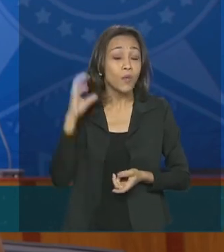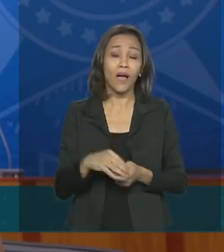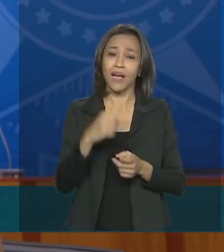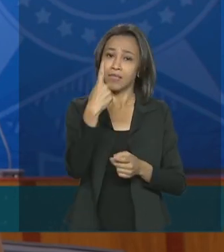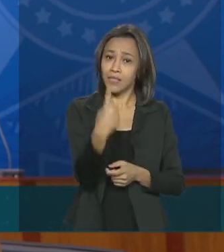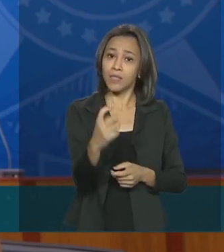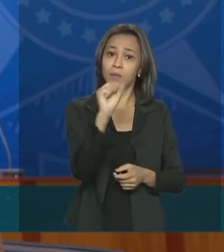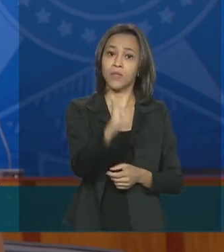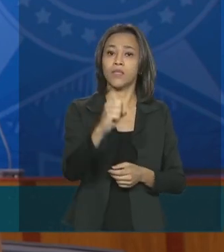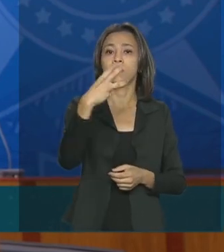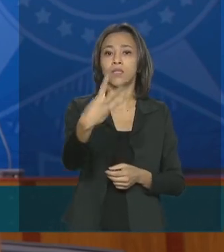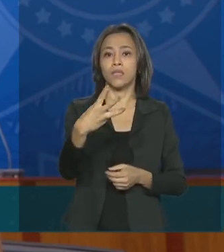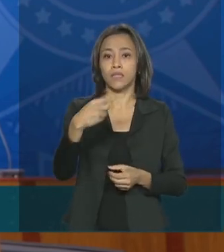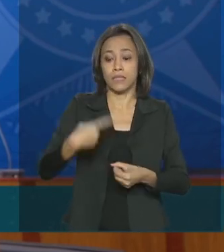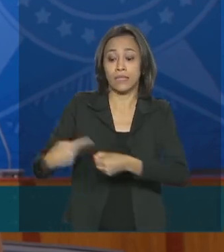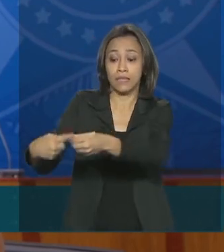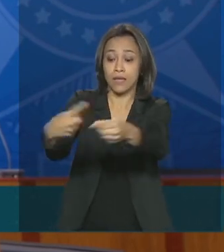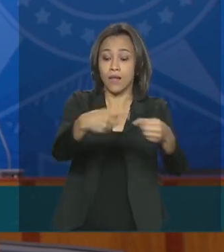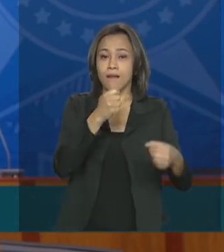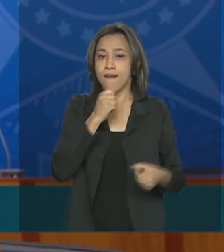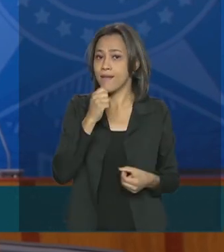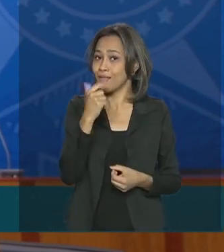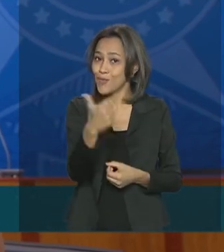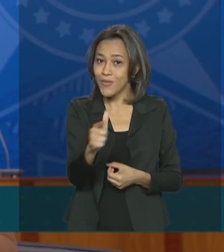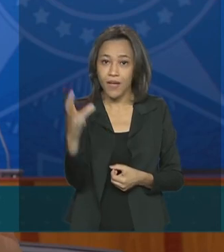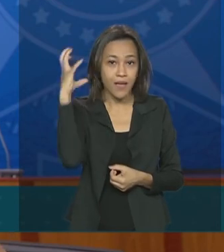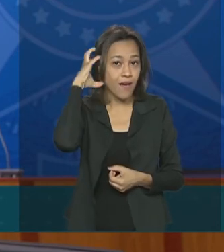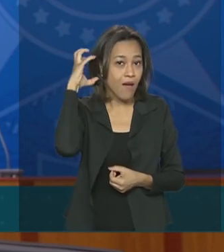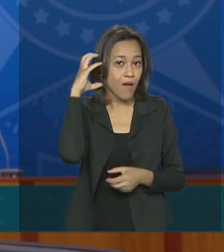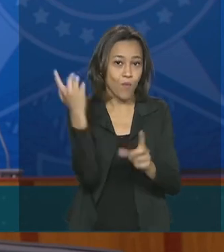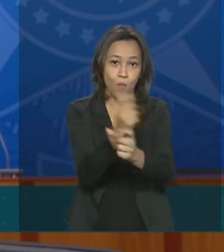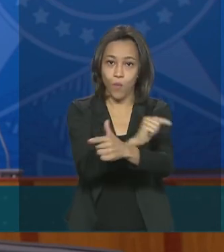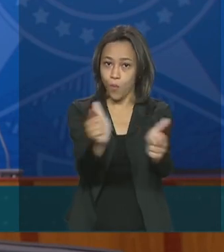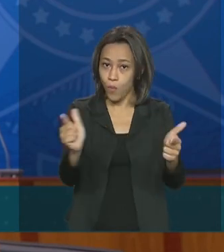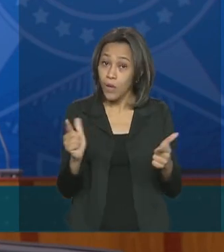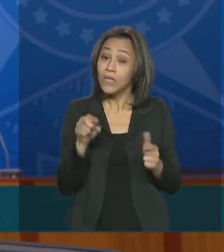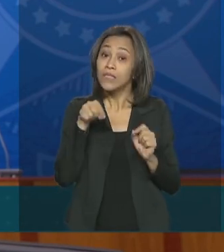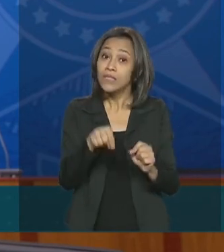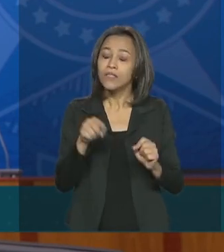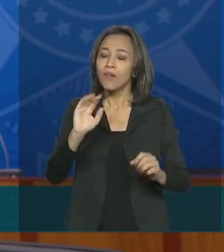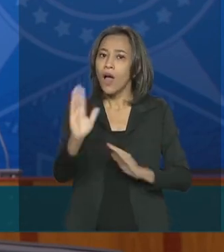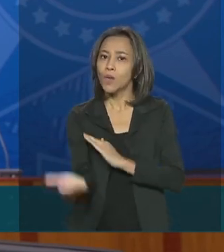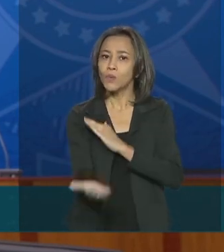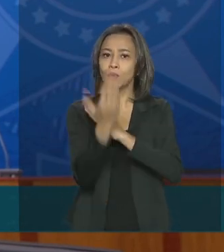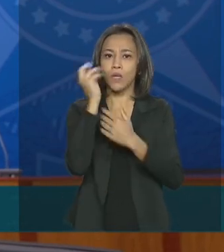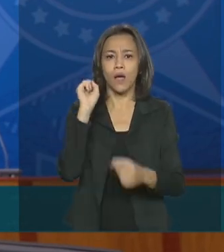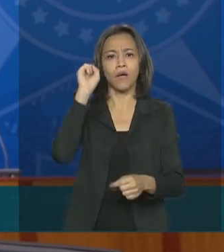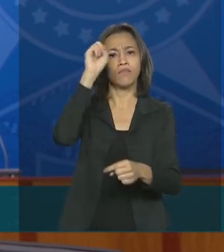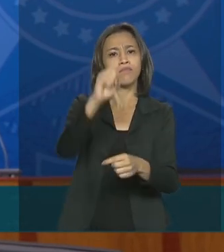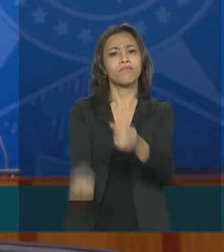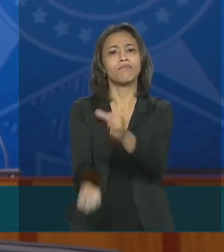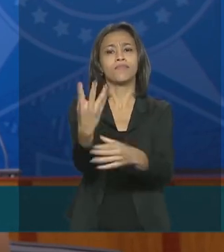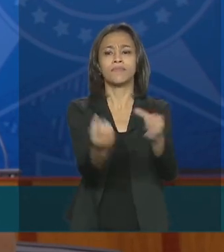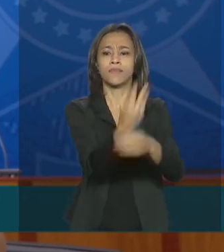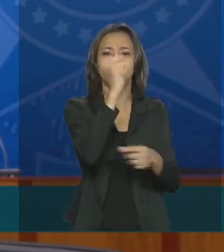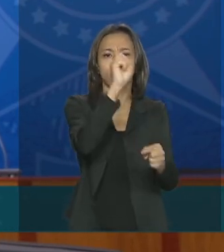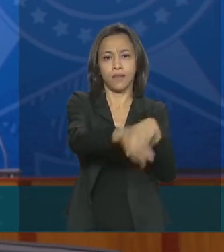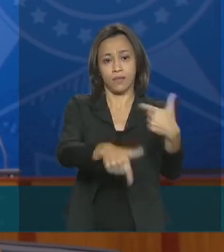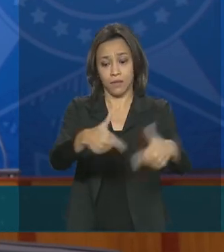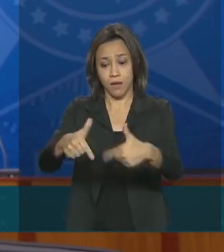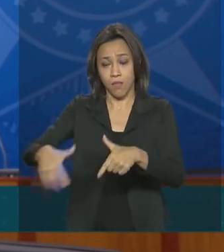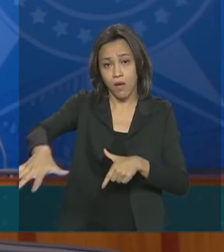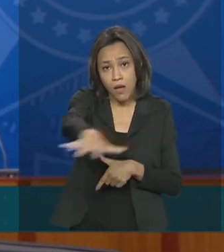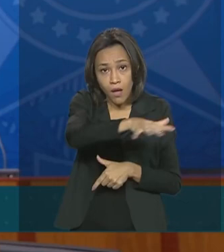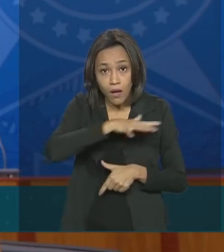que ainda não possuem emissoras de FM. A medida deve gerar empregos e investimentos para as cidades do interior de pelo